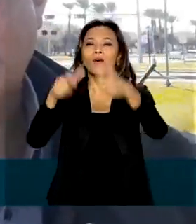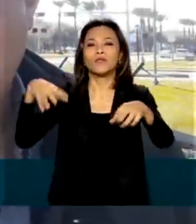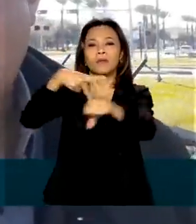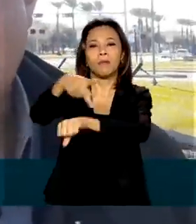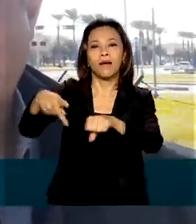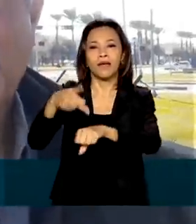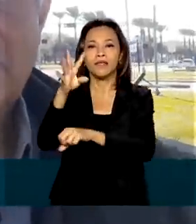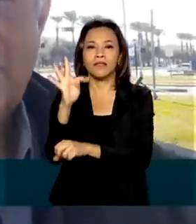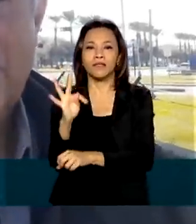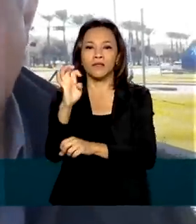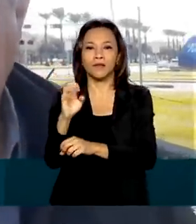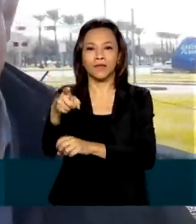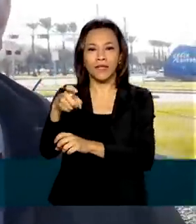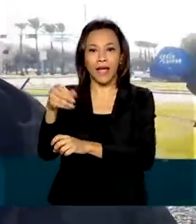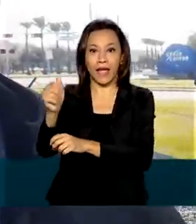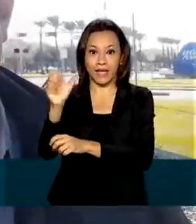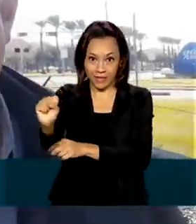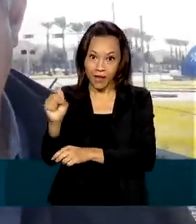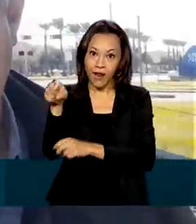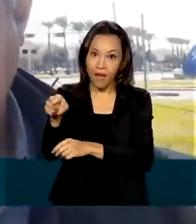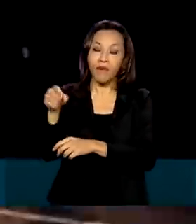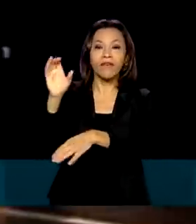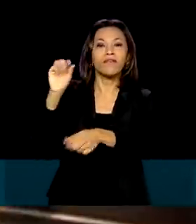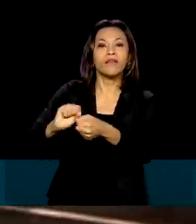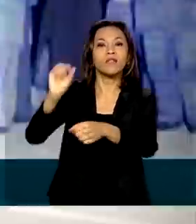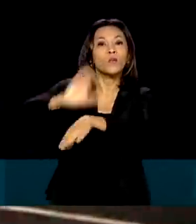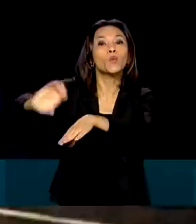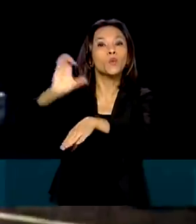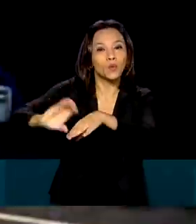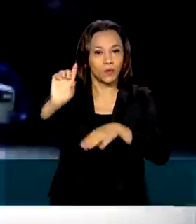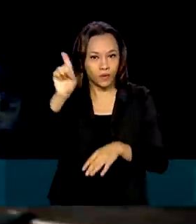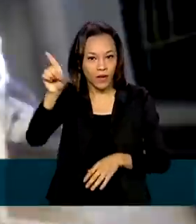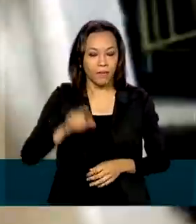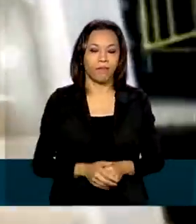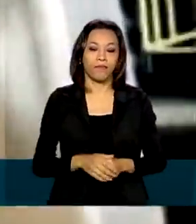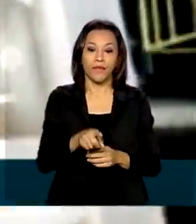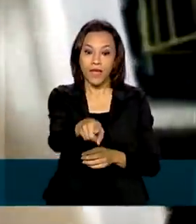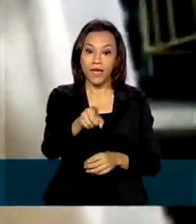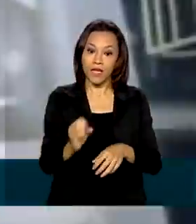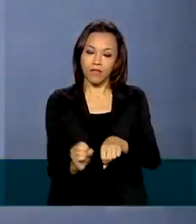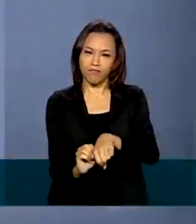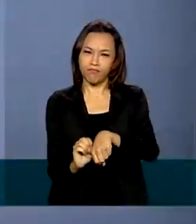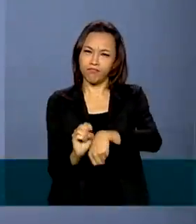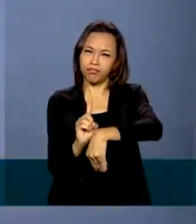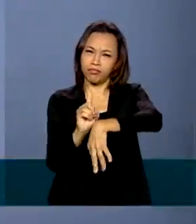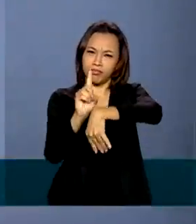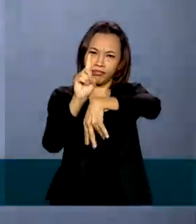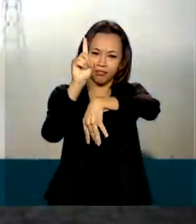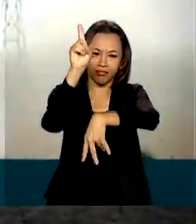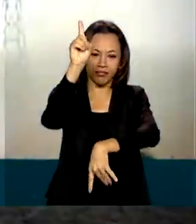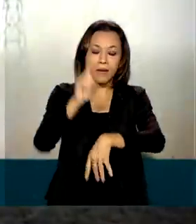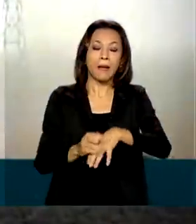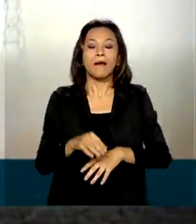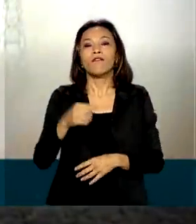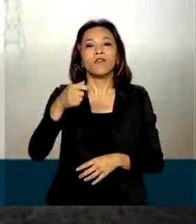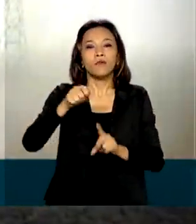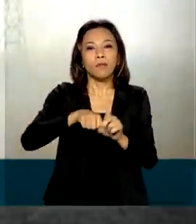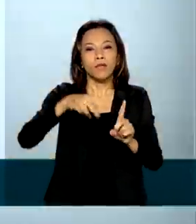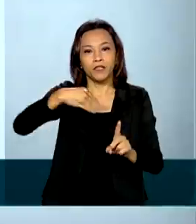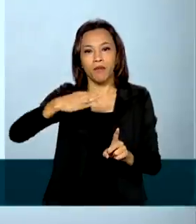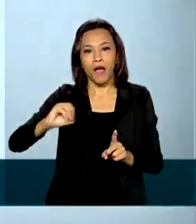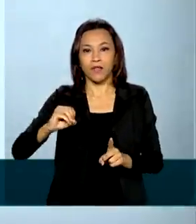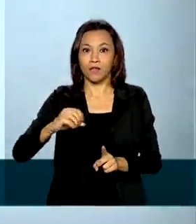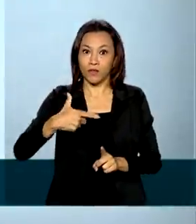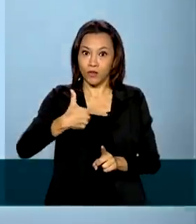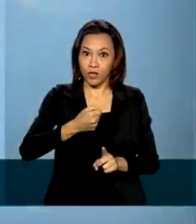para fazer o curso de astronauta, que é mais ou como você pensar no MBA. A viagem ao espaço foi em março de 2006. Era a